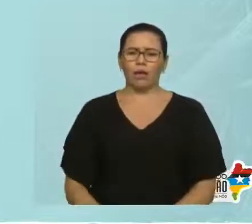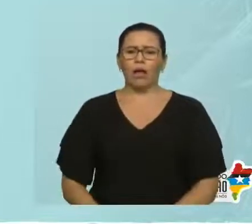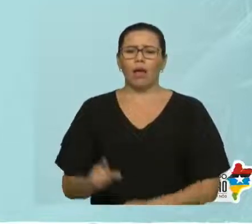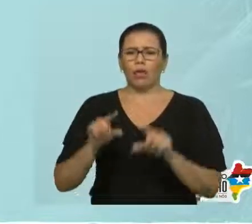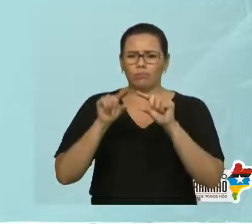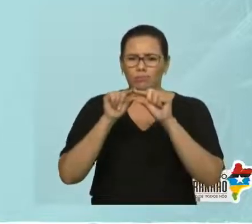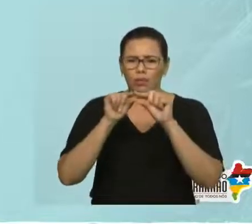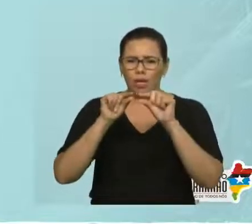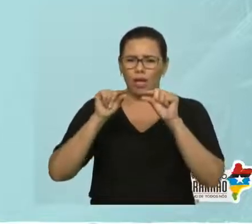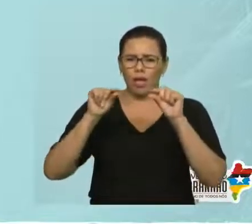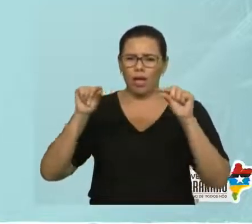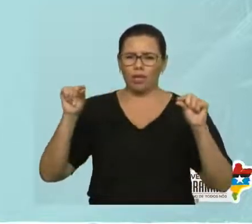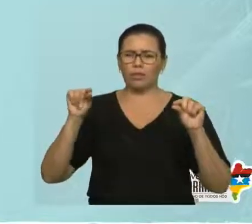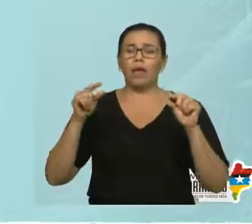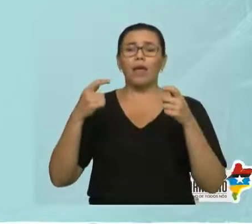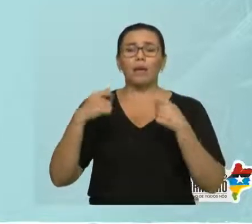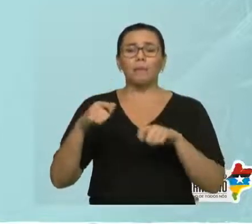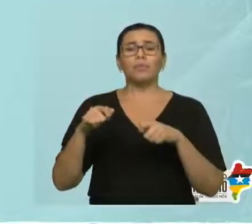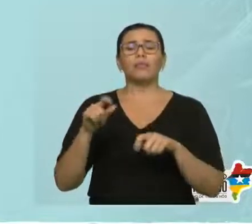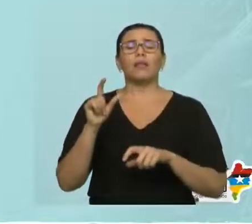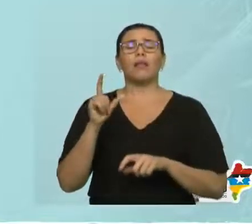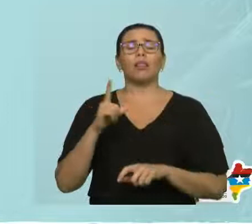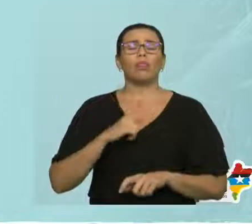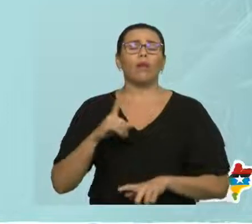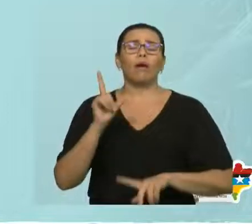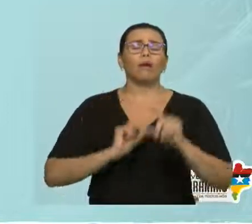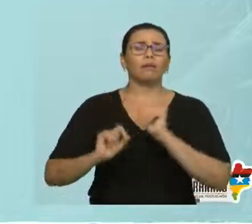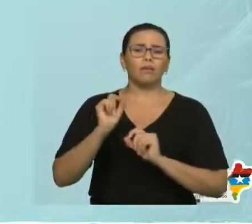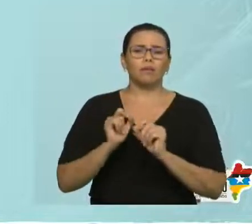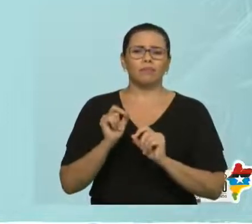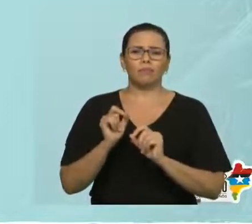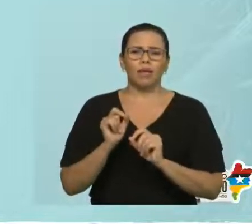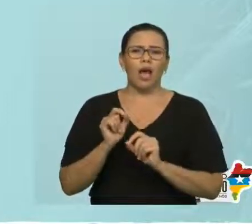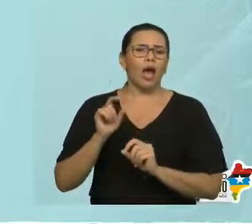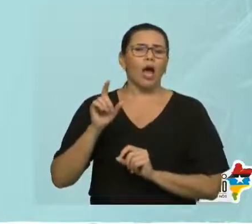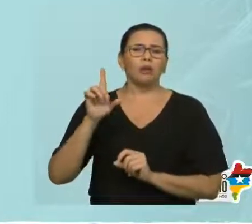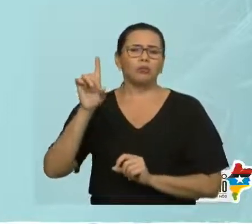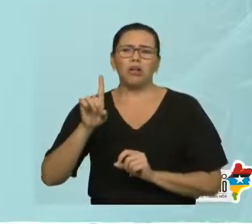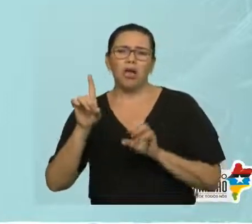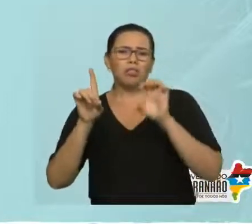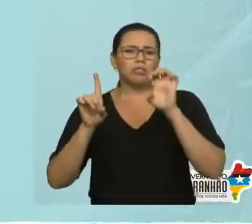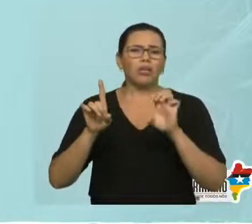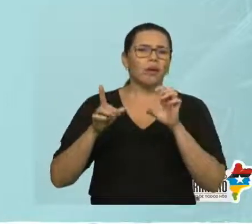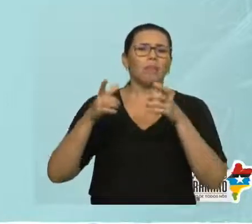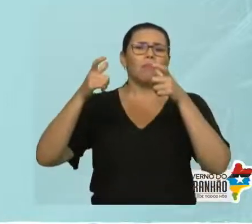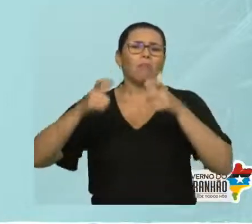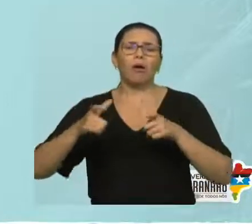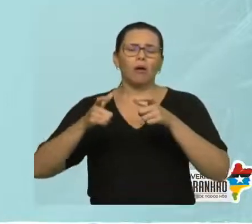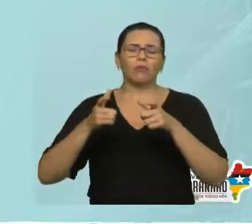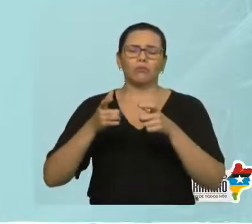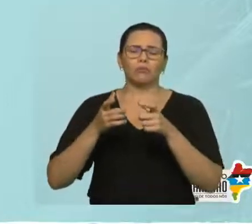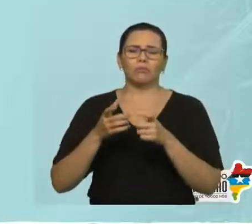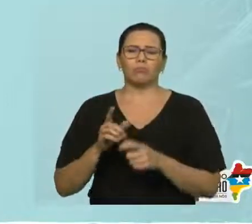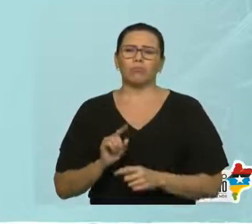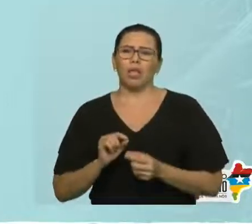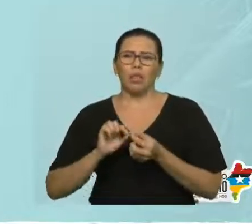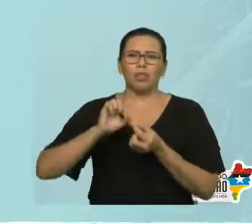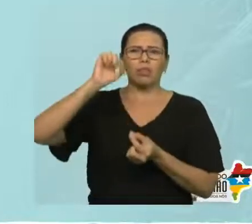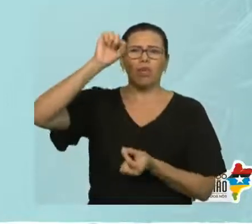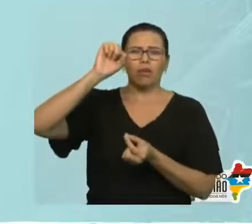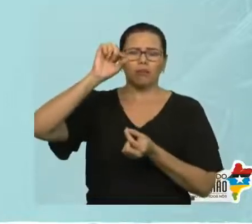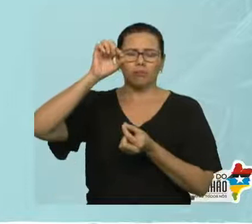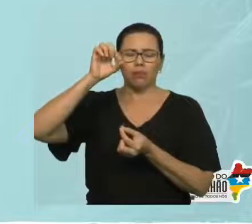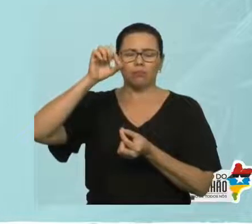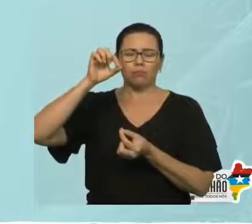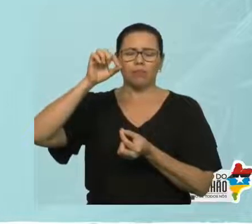reta orientada. Então, vai ter uma setinha lá que vai apontar para onde é que está indo esse vetor, para onde é que ele está saindo. Então, por